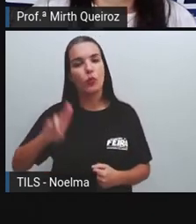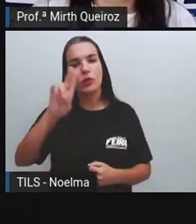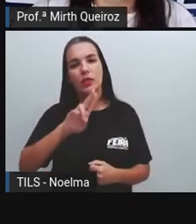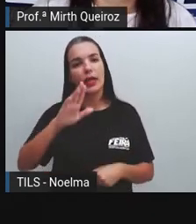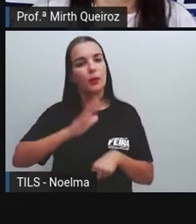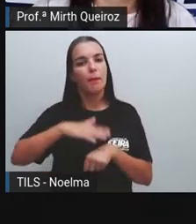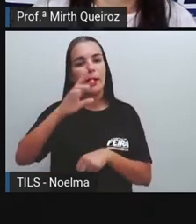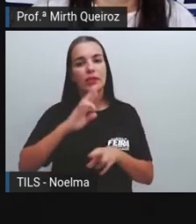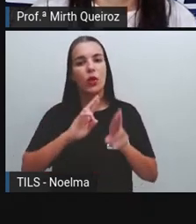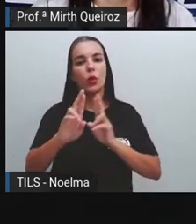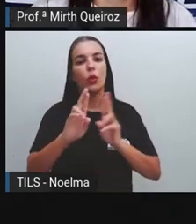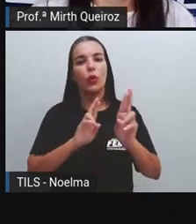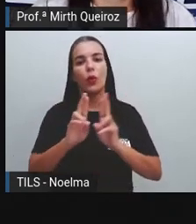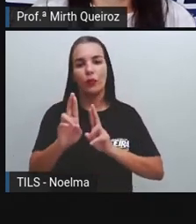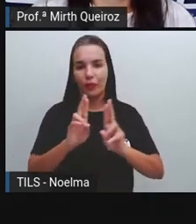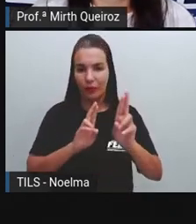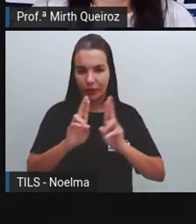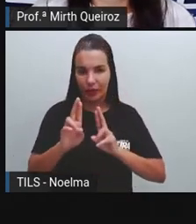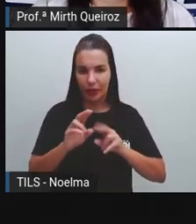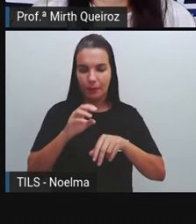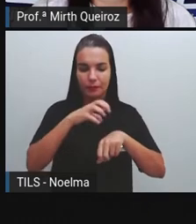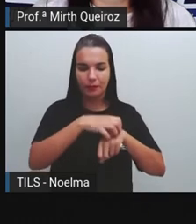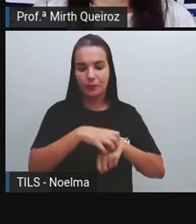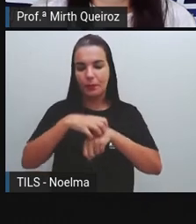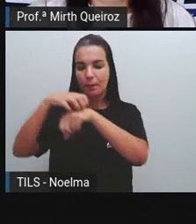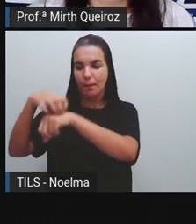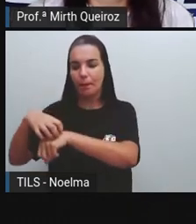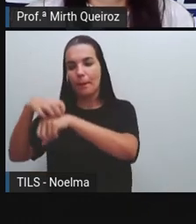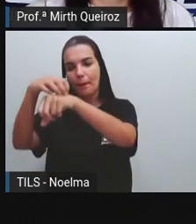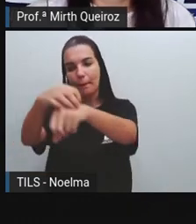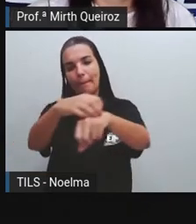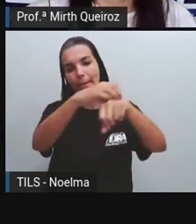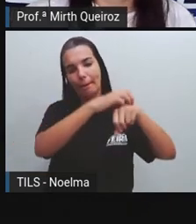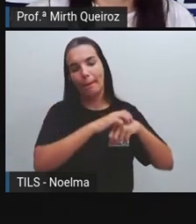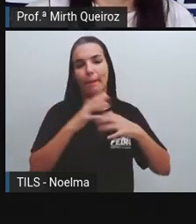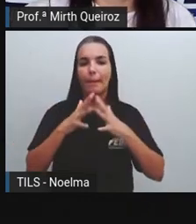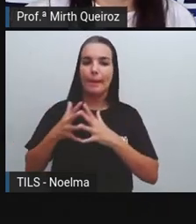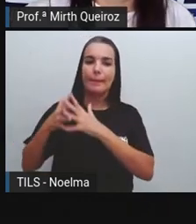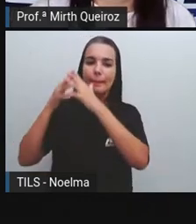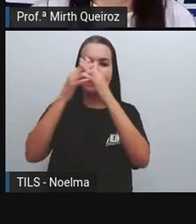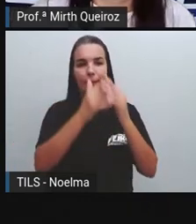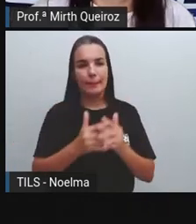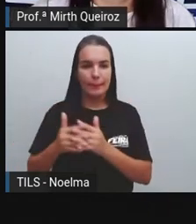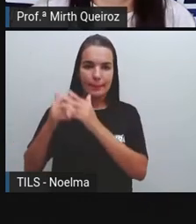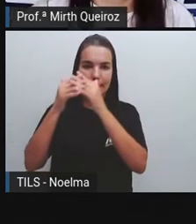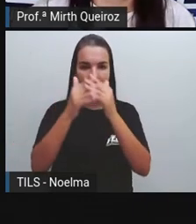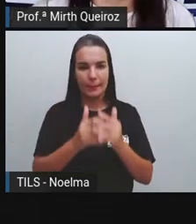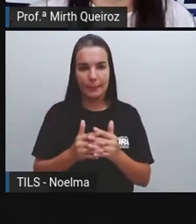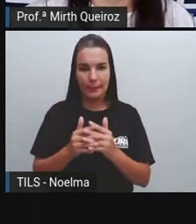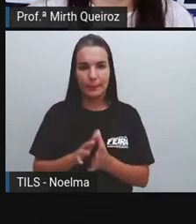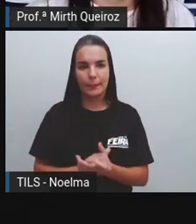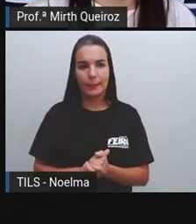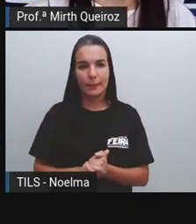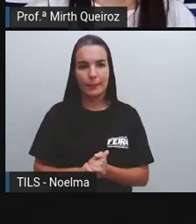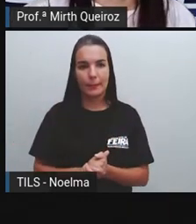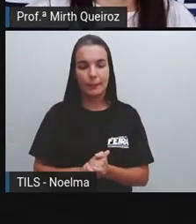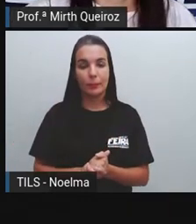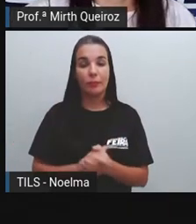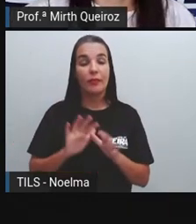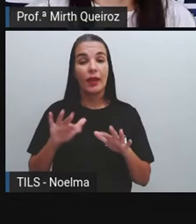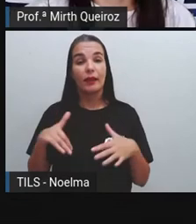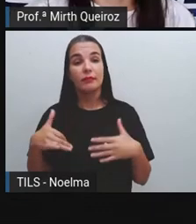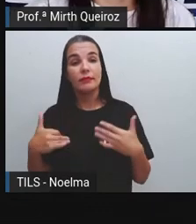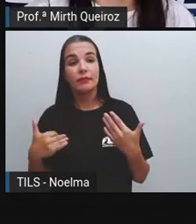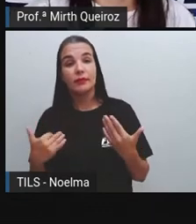76% das mercadorias são levadas nos caminhões. Bom,